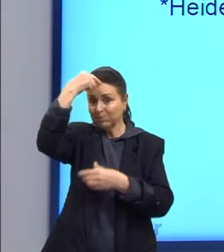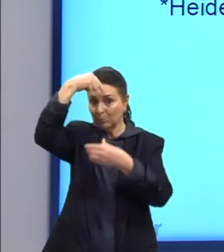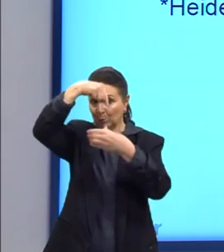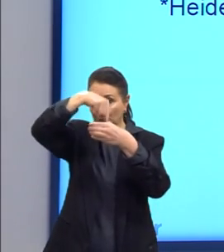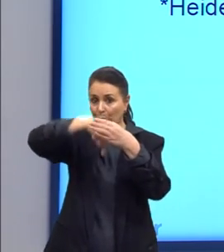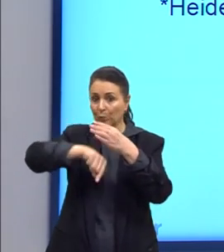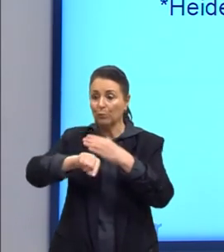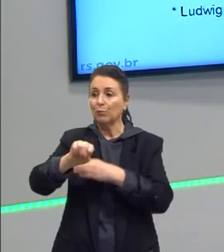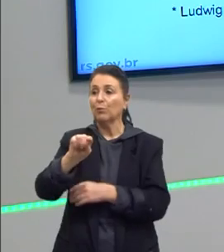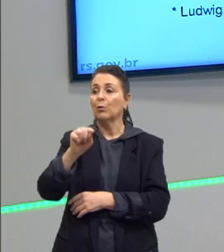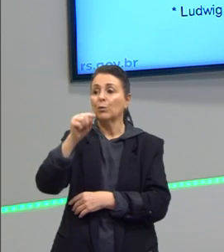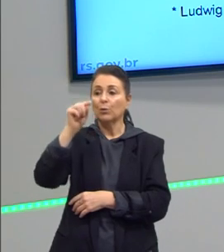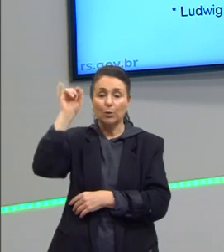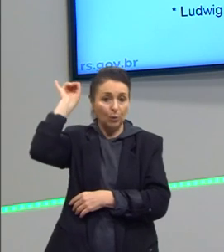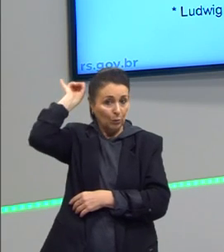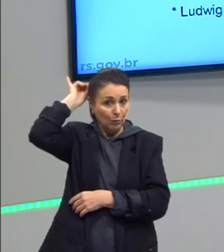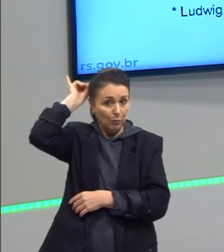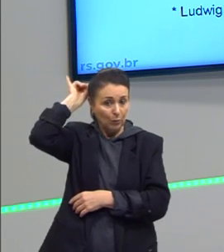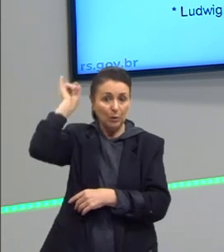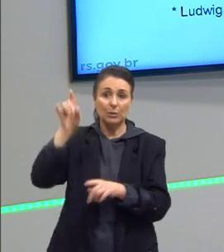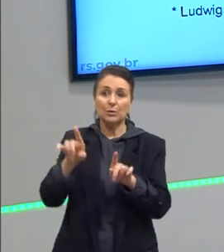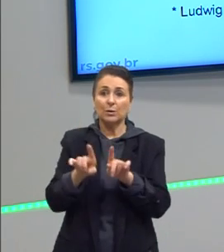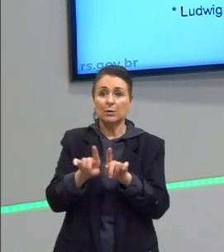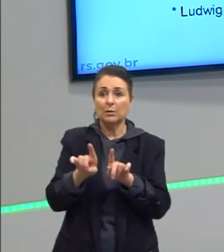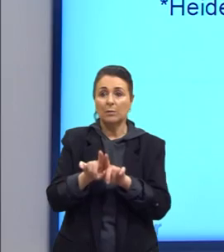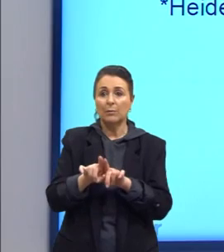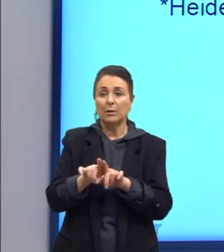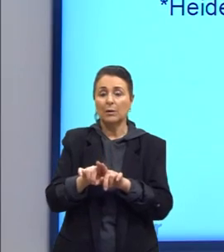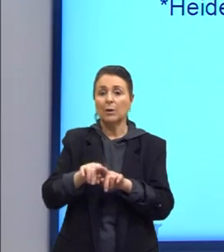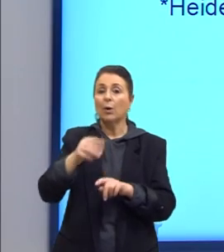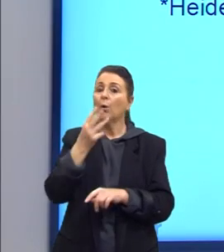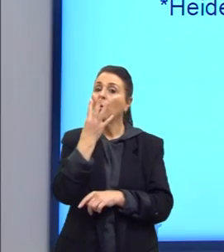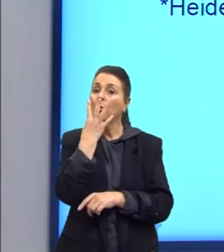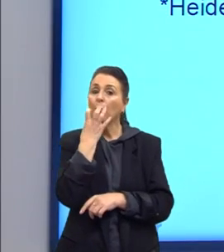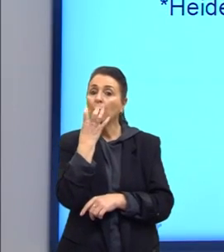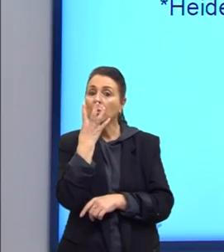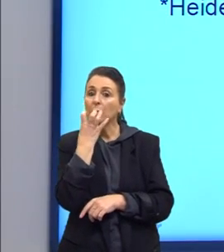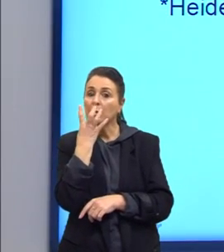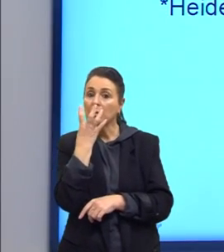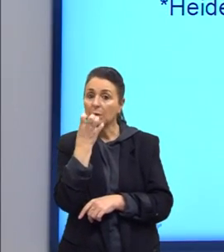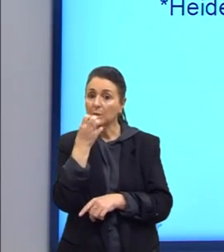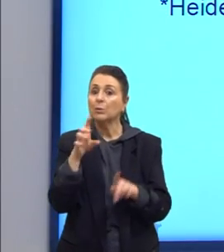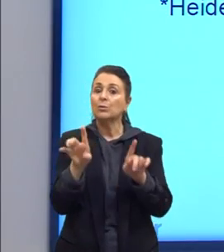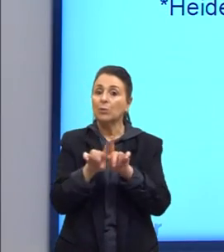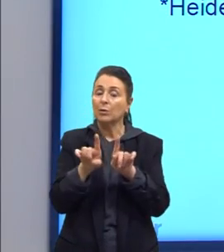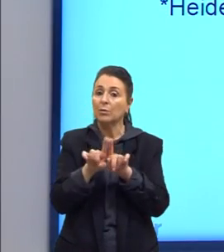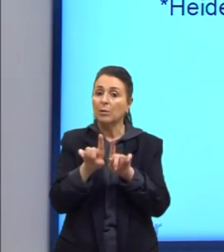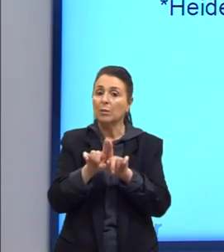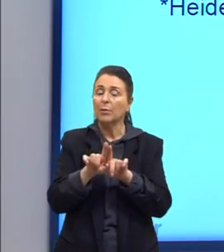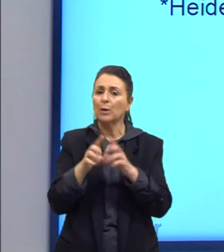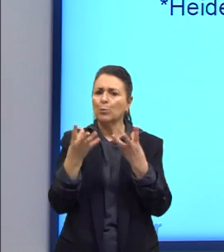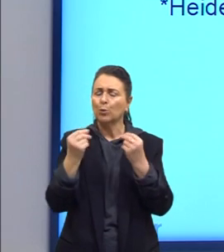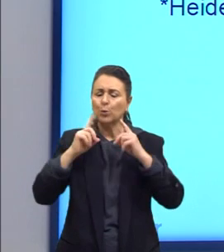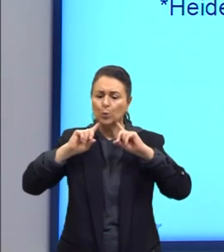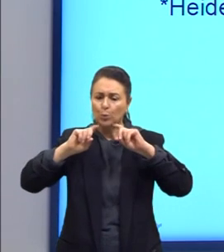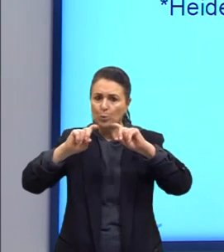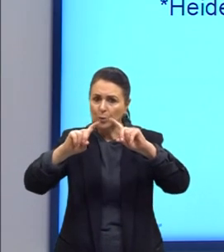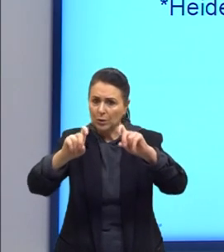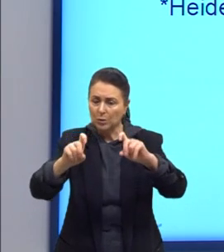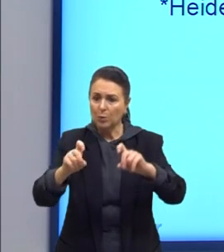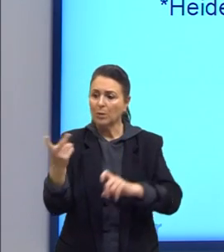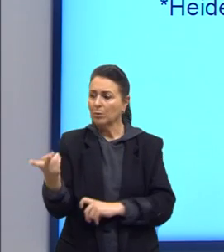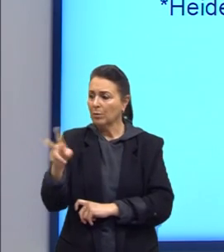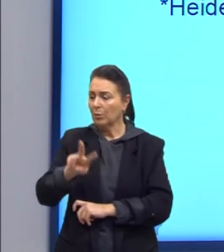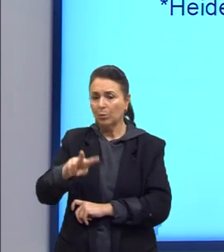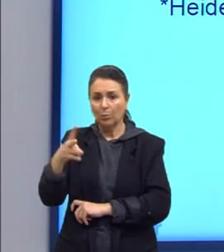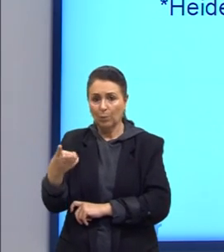conhecemos, mas o nosso inconsciente também toma as decisões. O Nietzsche, o Nietzsche que vai ser muito crítico a esse dualismo